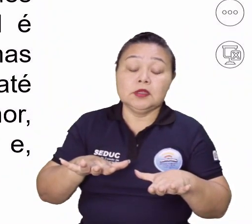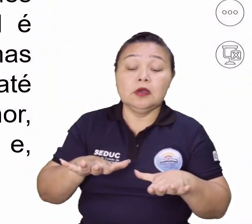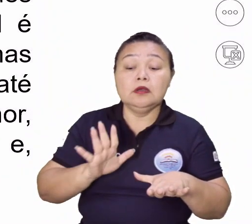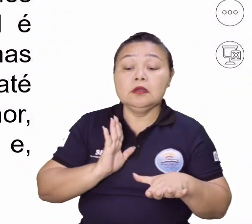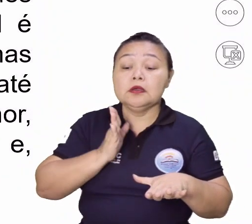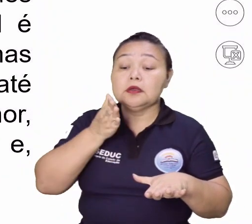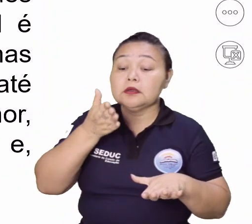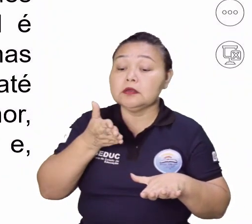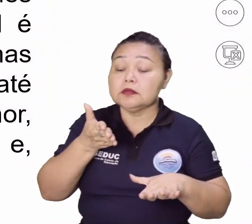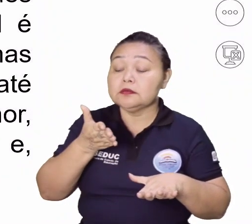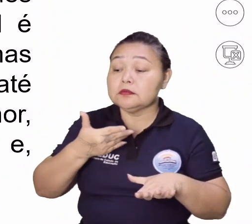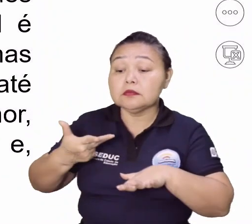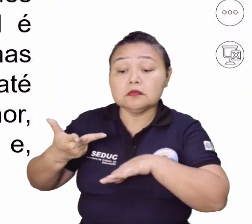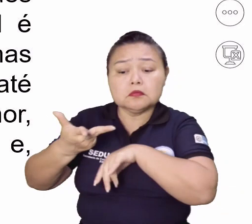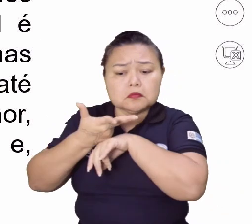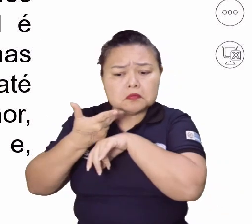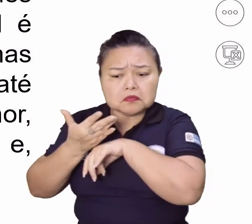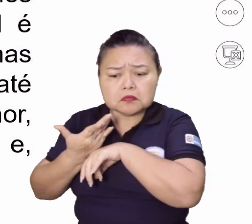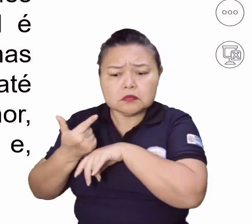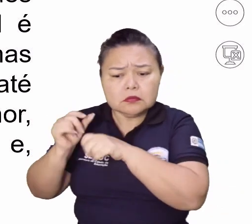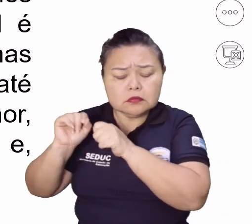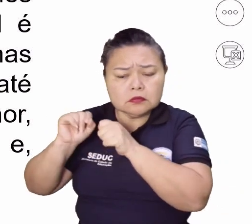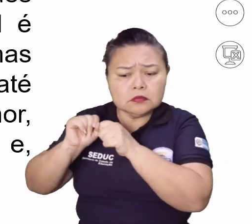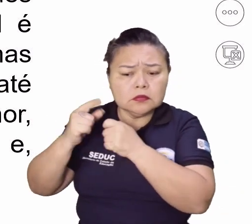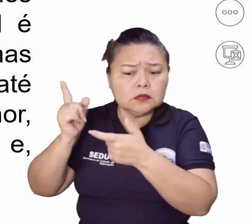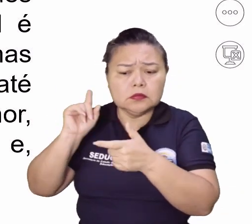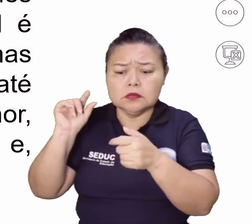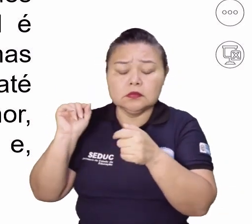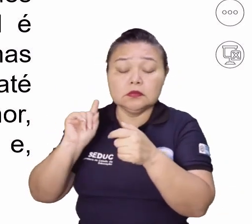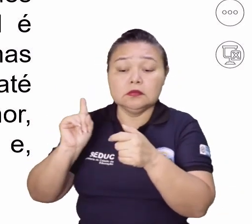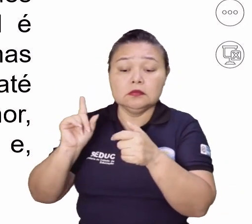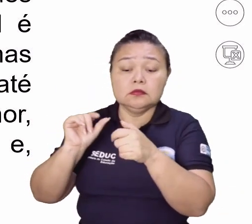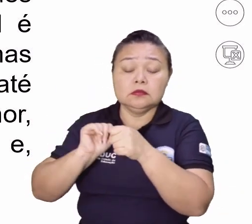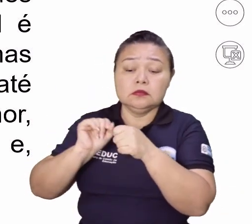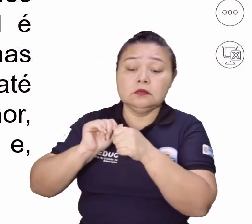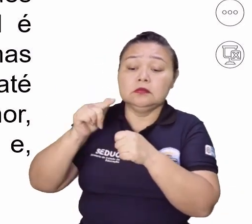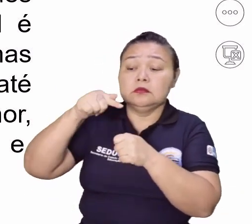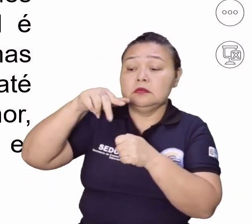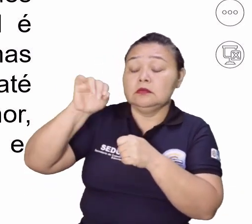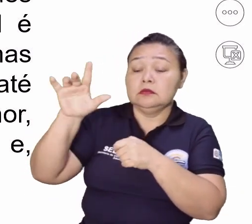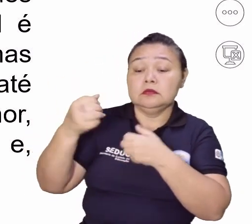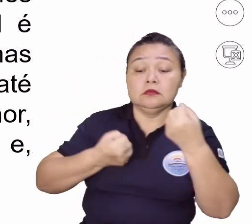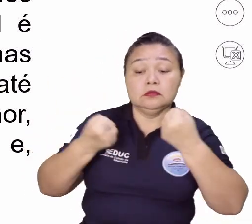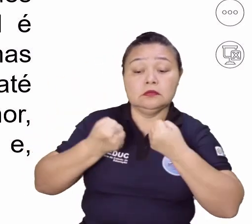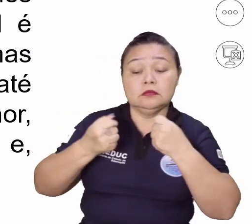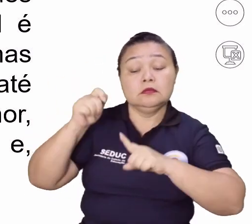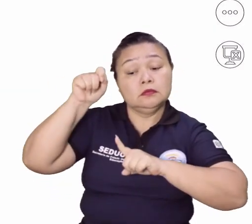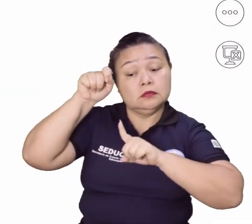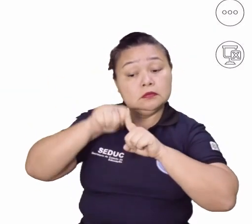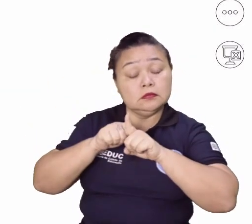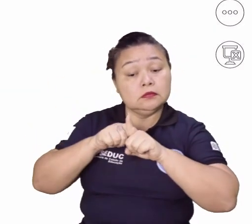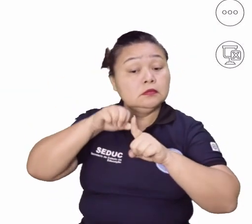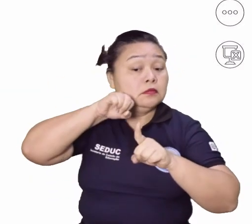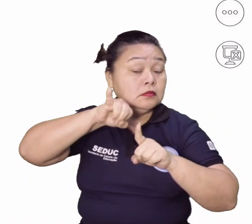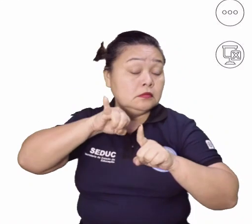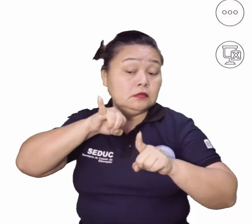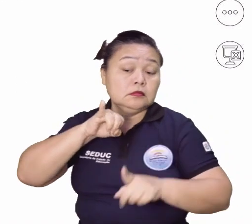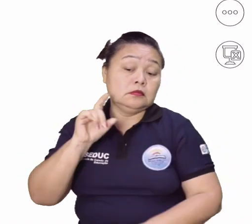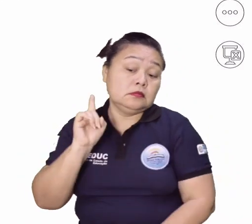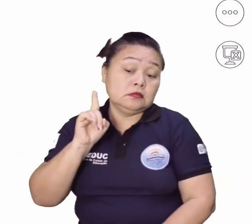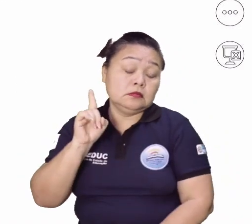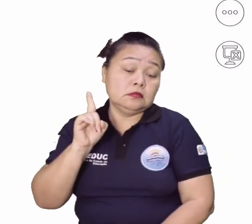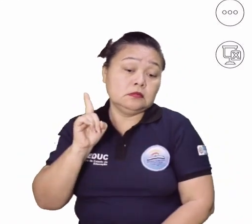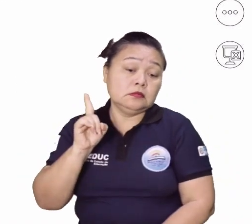voltada para uma demanda específica, então, você não vai mais produzir 70 carros por mês, se no seu